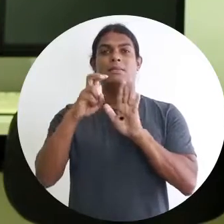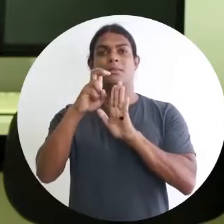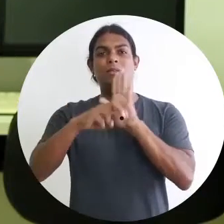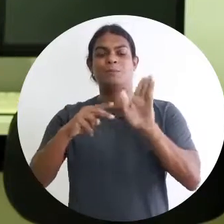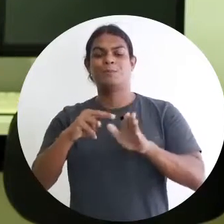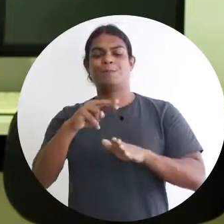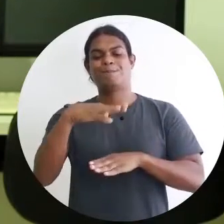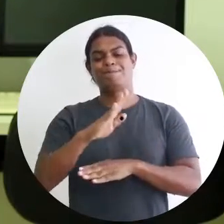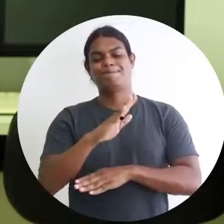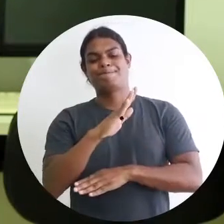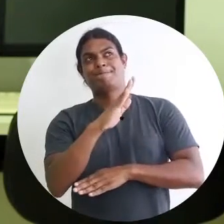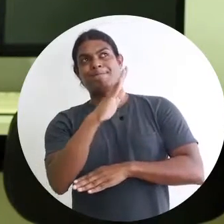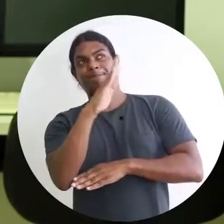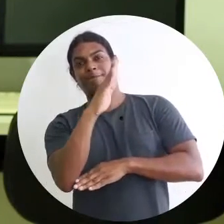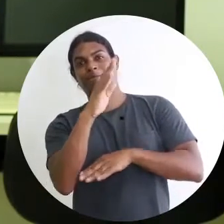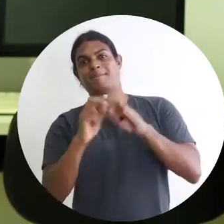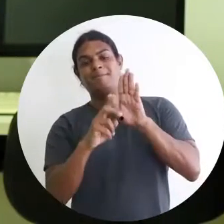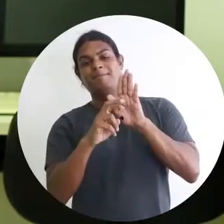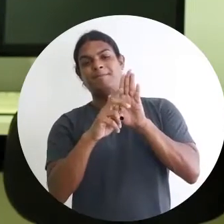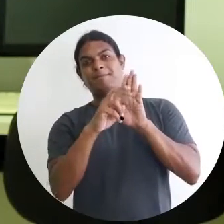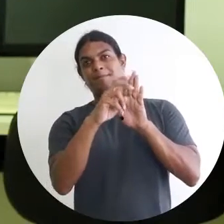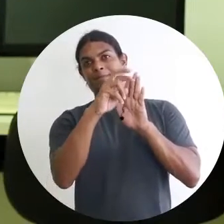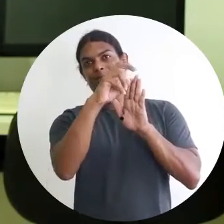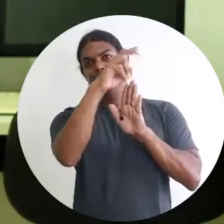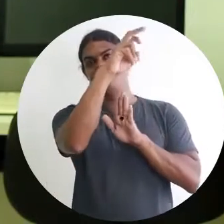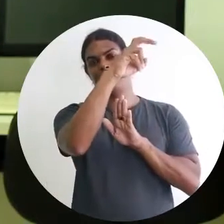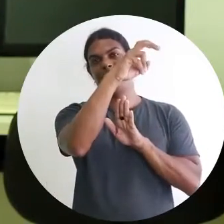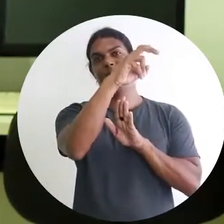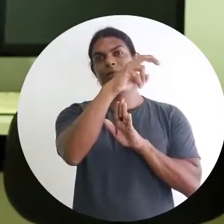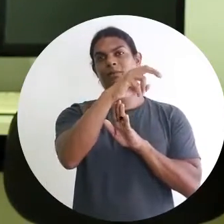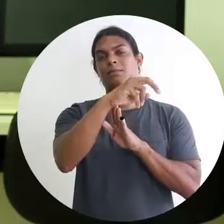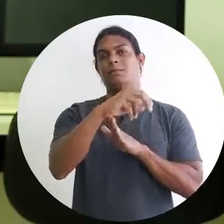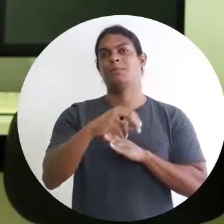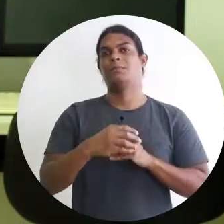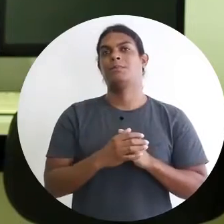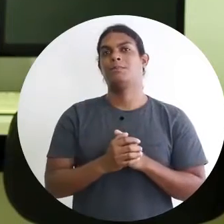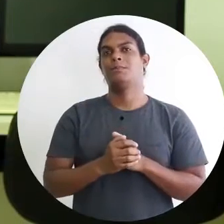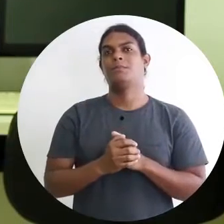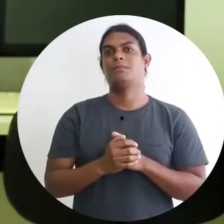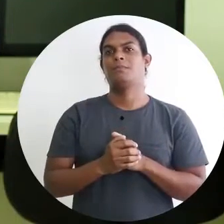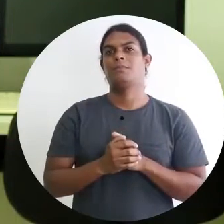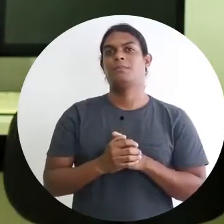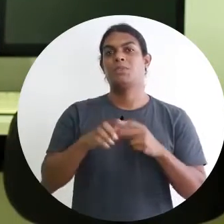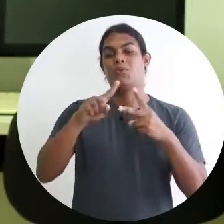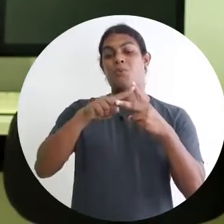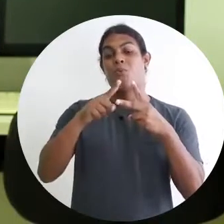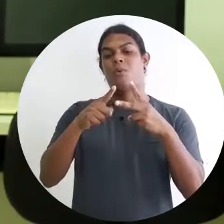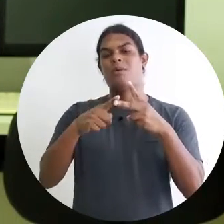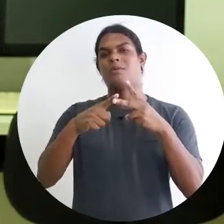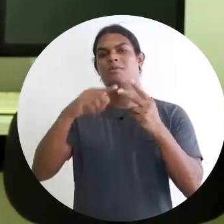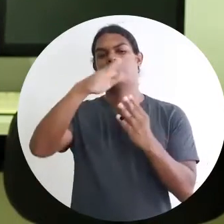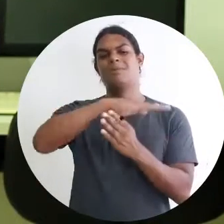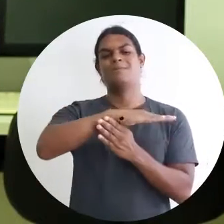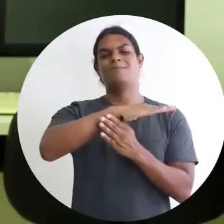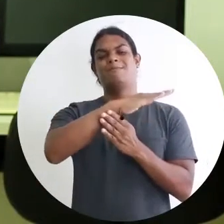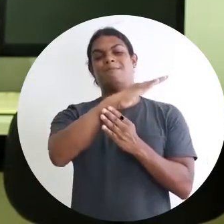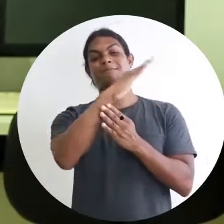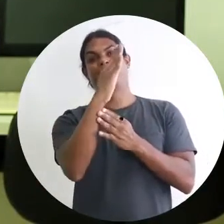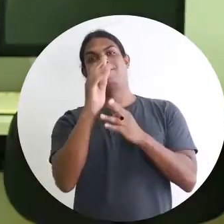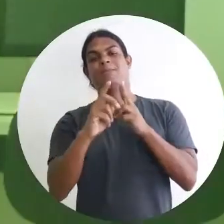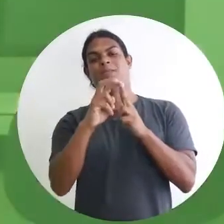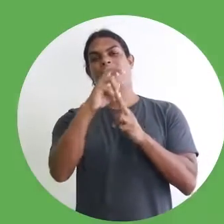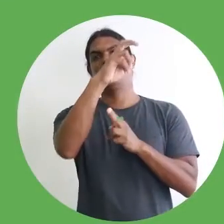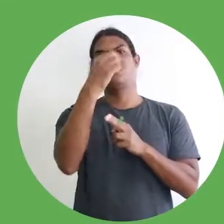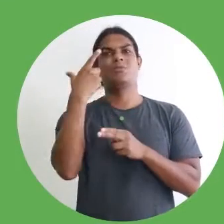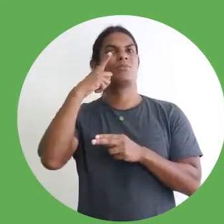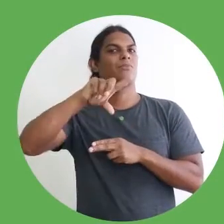alta, muito grande, tem uma angulação de inclinação muito grande. Então, ele não consegue subir. No